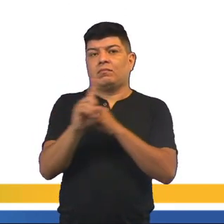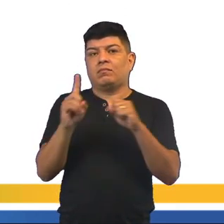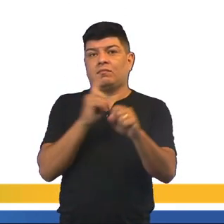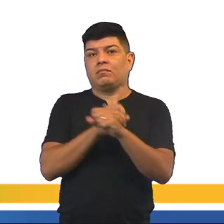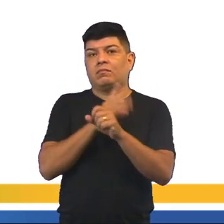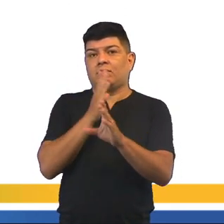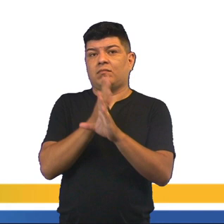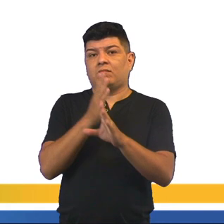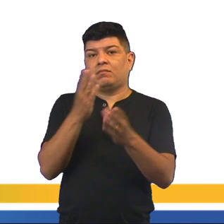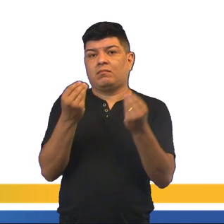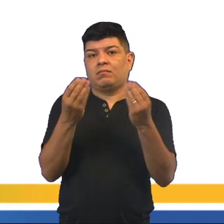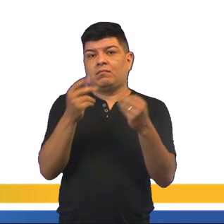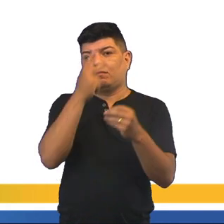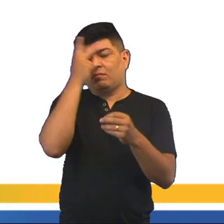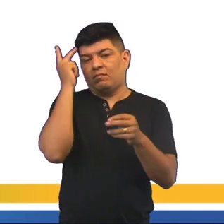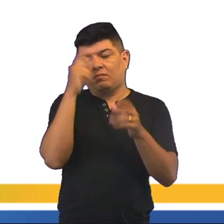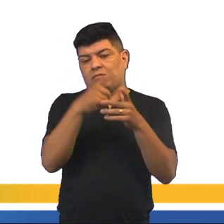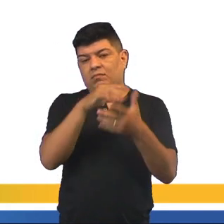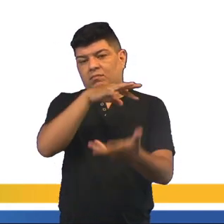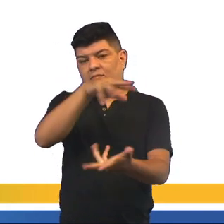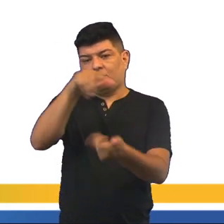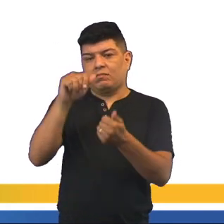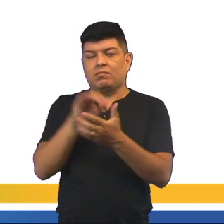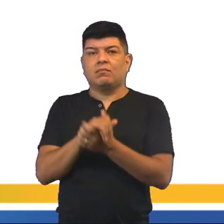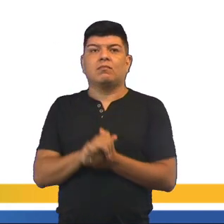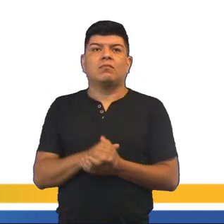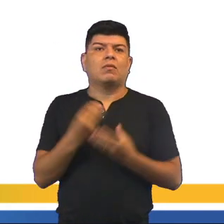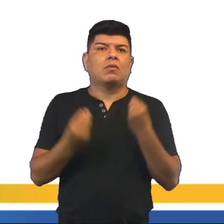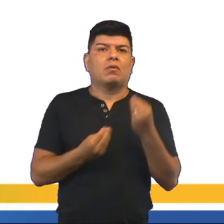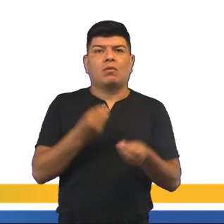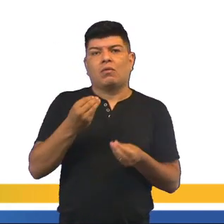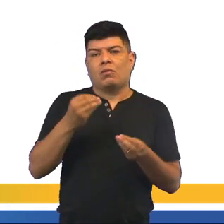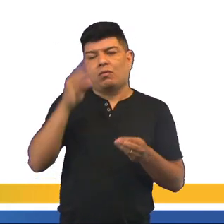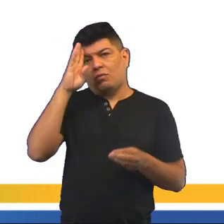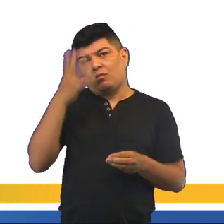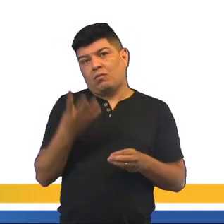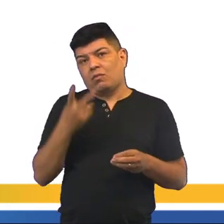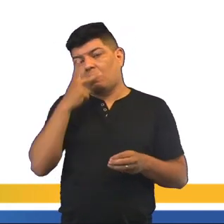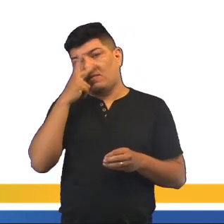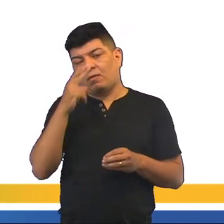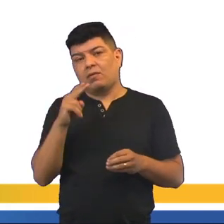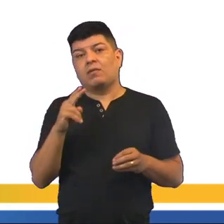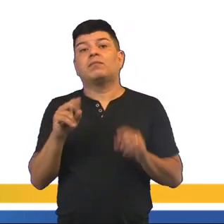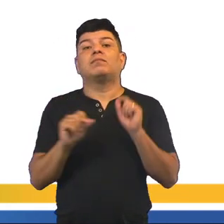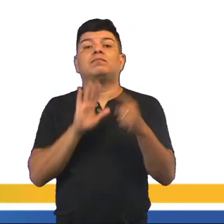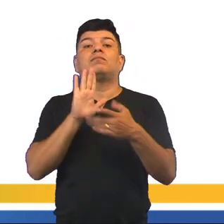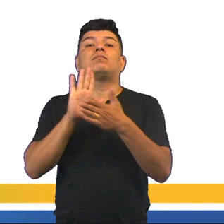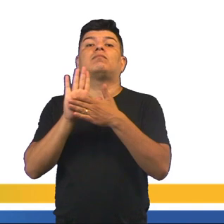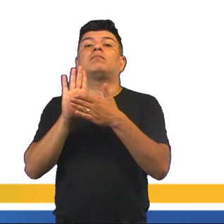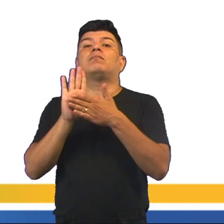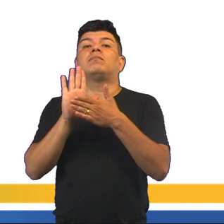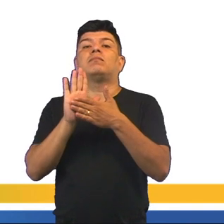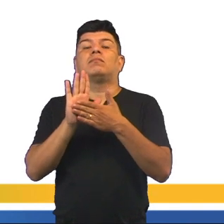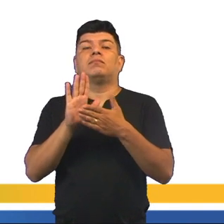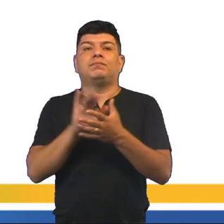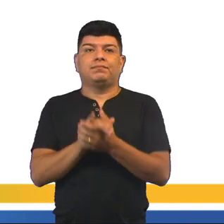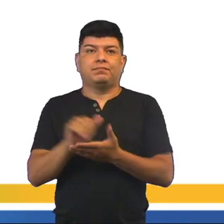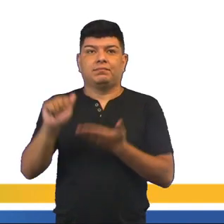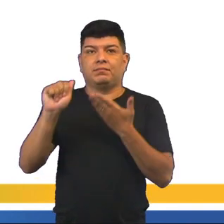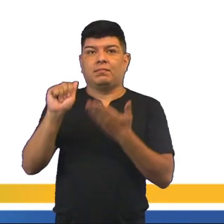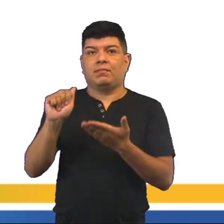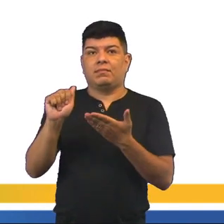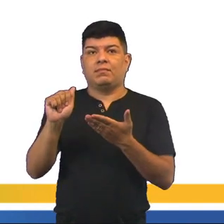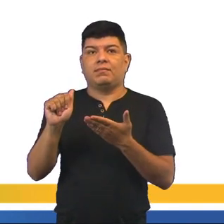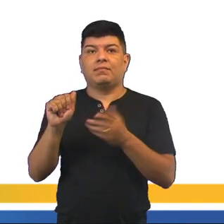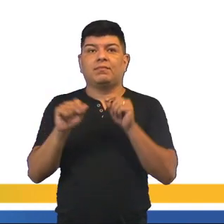em razão do excesso de pessoas no mundo. Como solução para esse problema, Malthus propôs. O ele propôs como solução? Letra A,